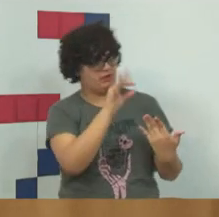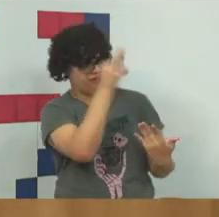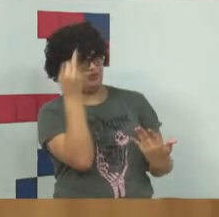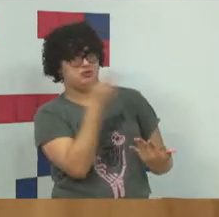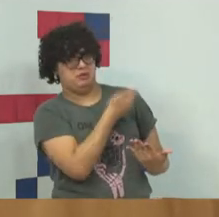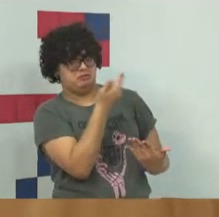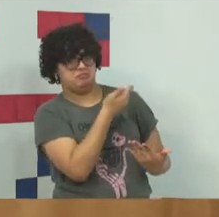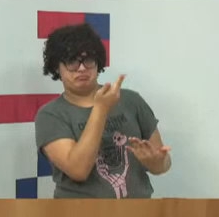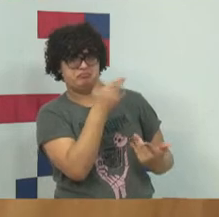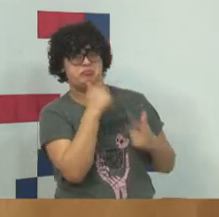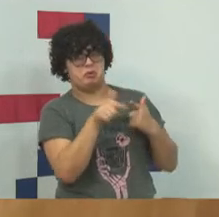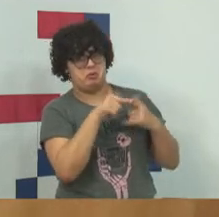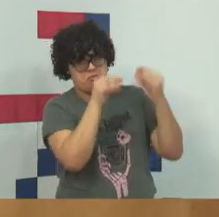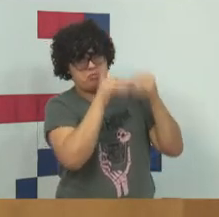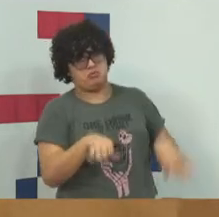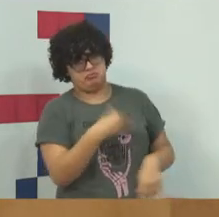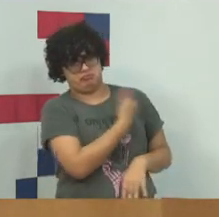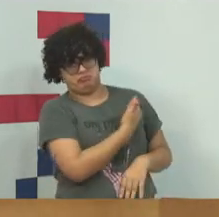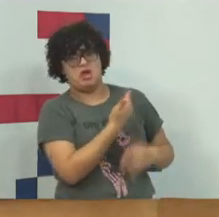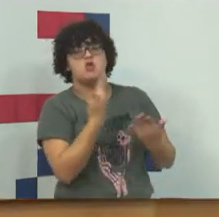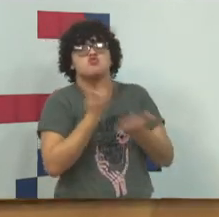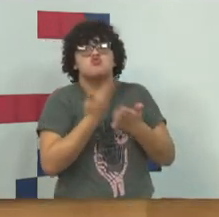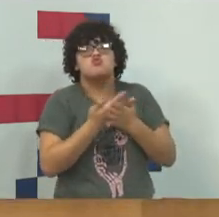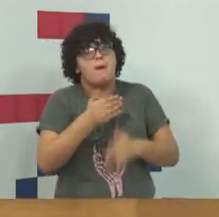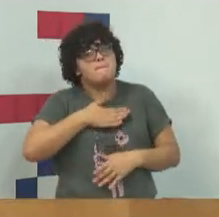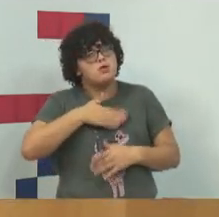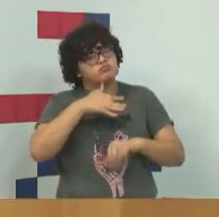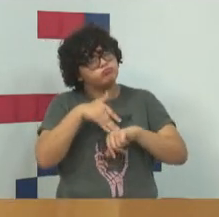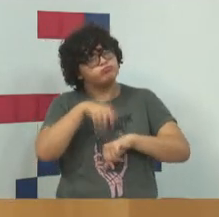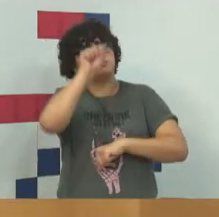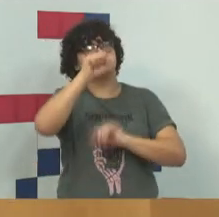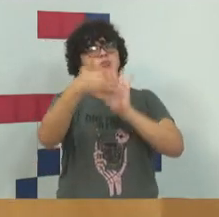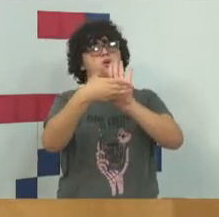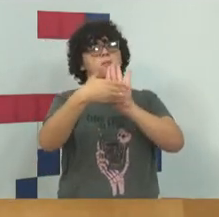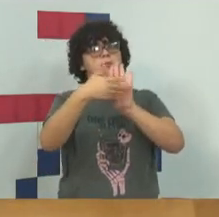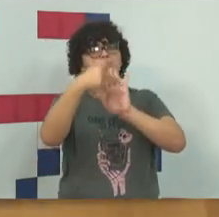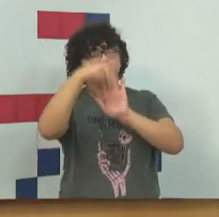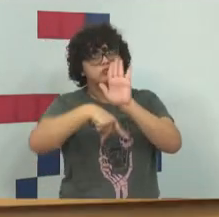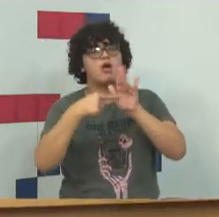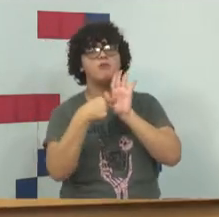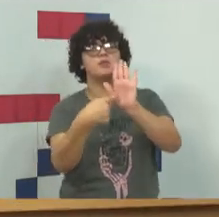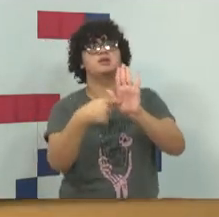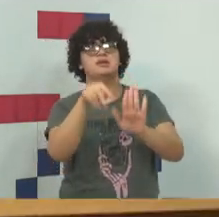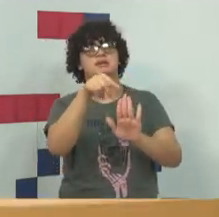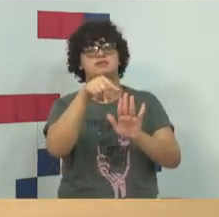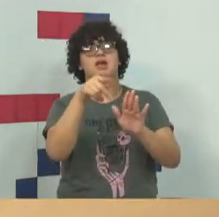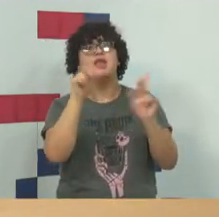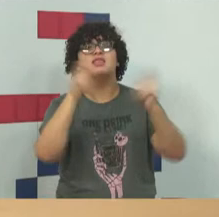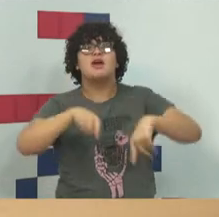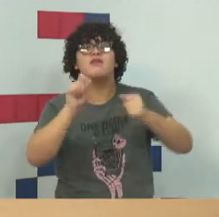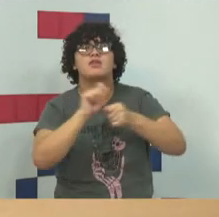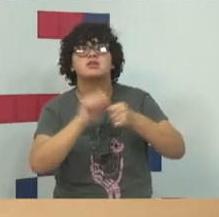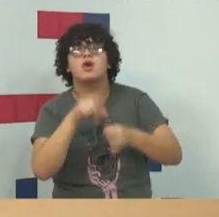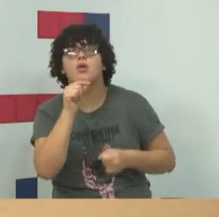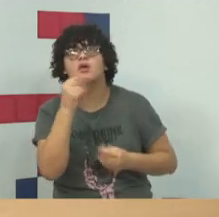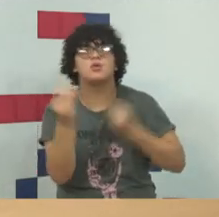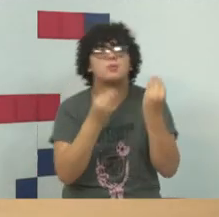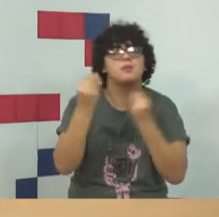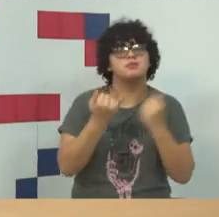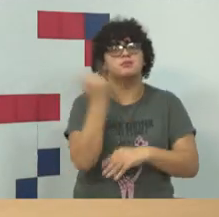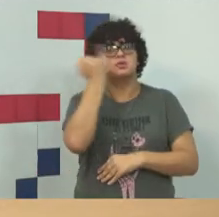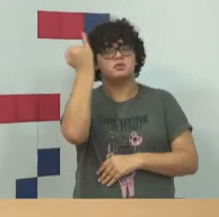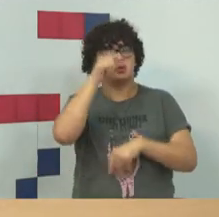Apesar, e esse foi o estudo do meu mestrado, a vítima é extremamente importante para o cometimento de um delito.